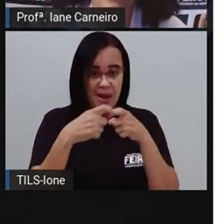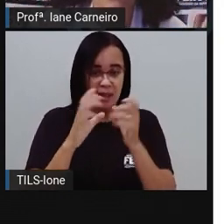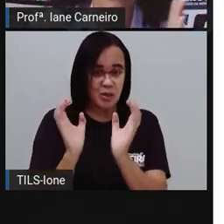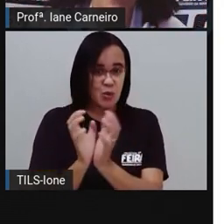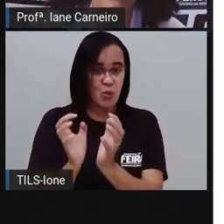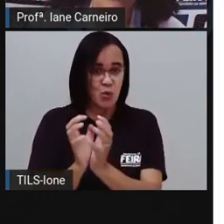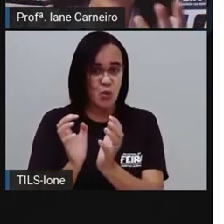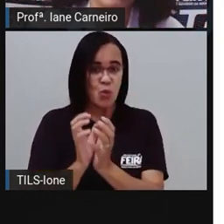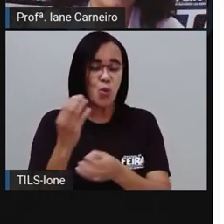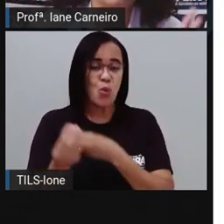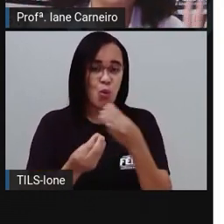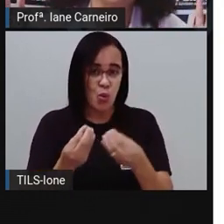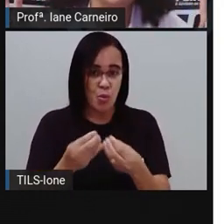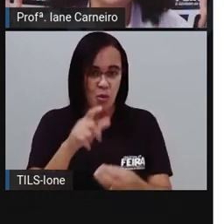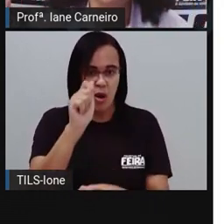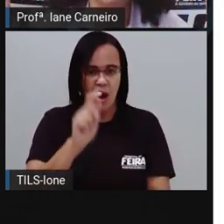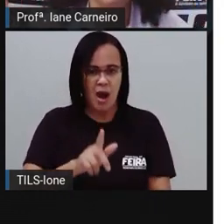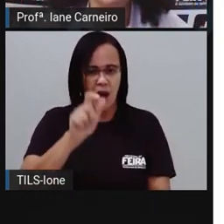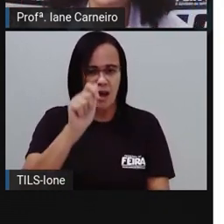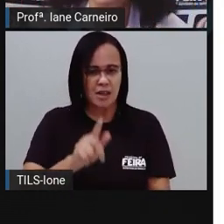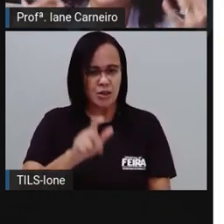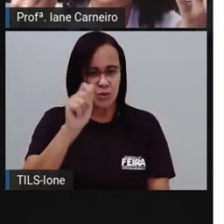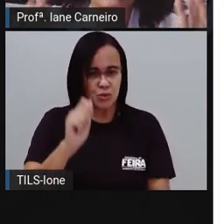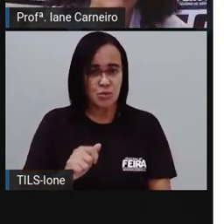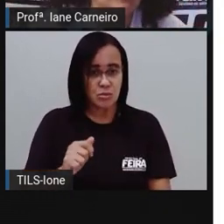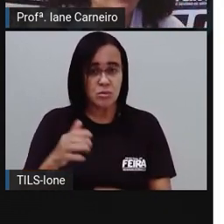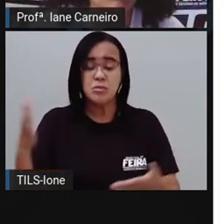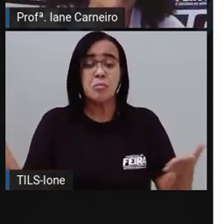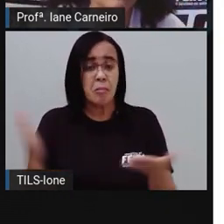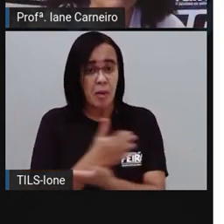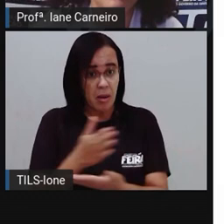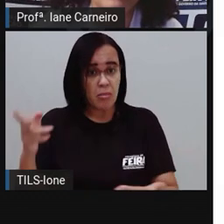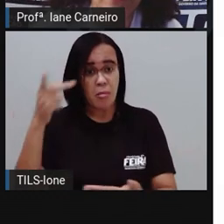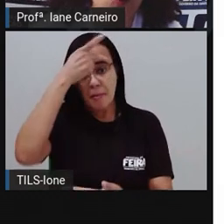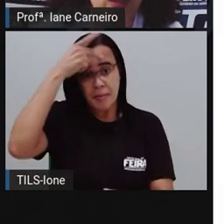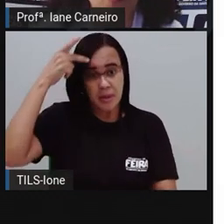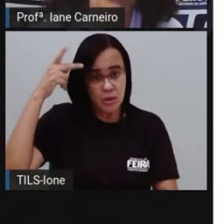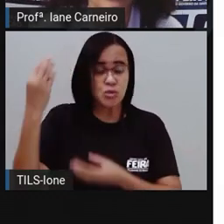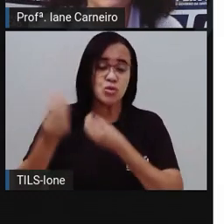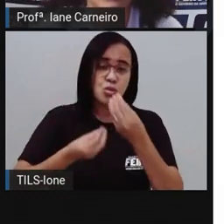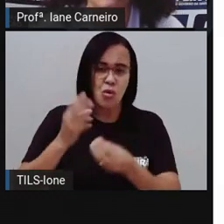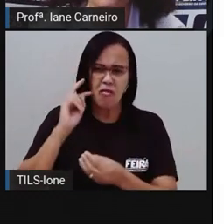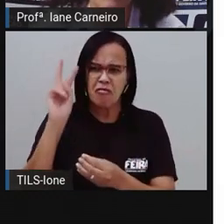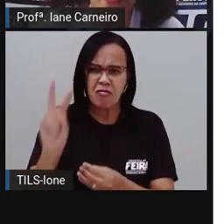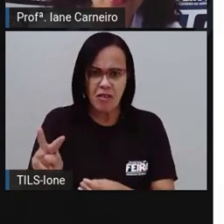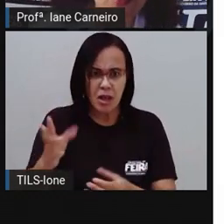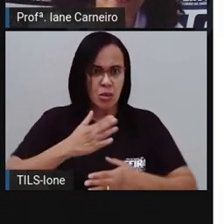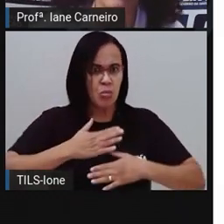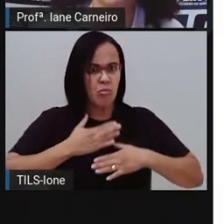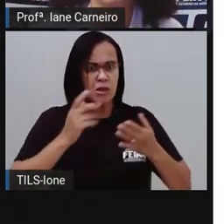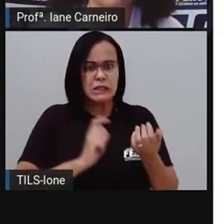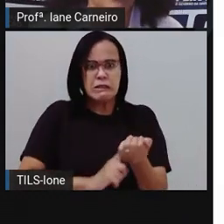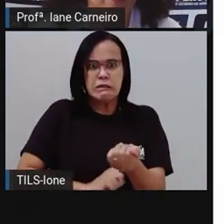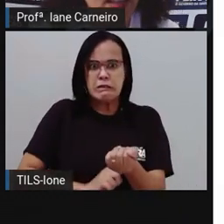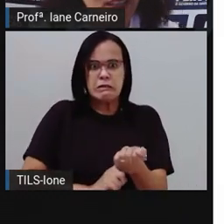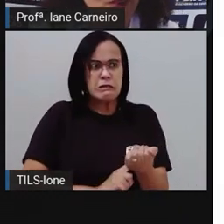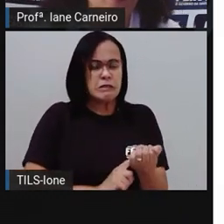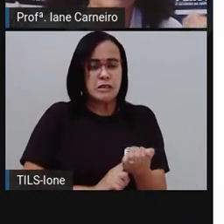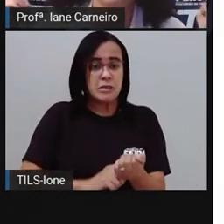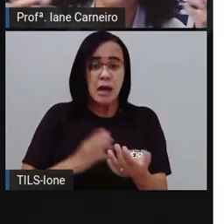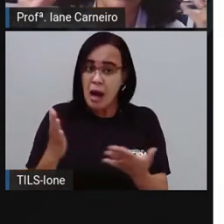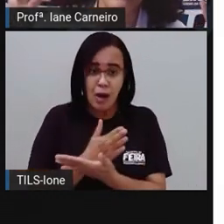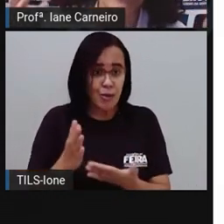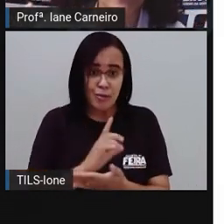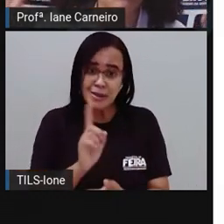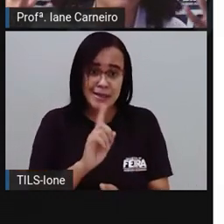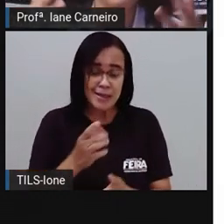ao ver, né? O médico com essa roupa fica nervoso. Tem gente que não, que fica mais tranquilo porque sabe que o médico, né? Estudou para aquilo,